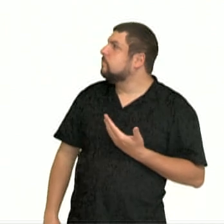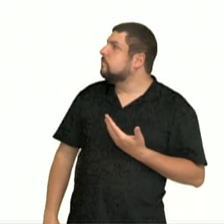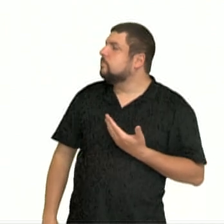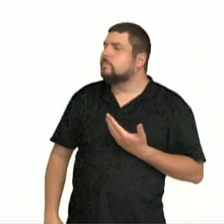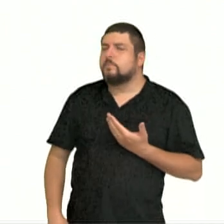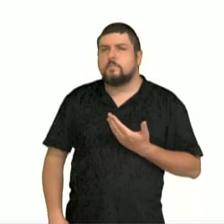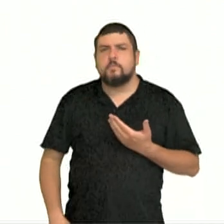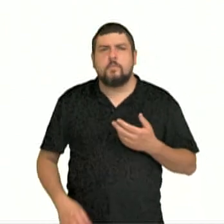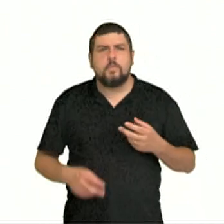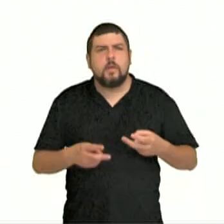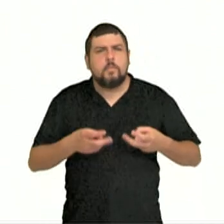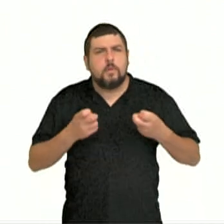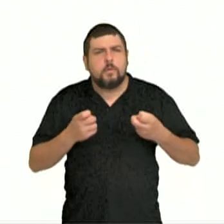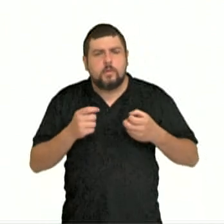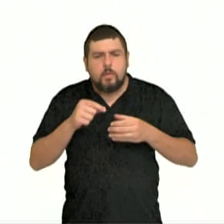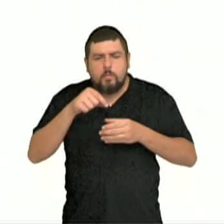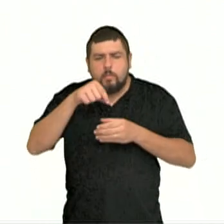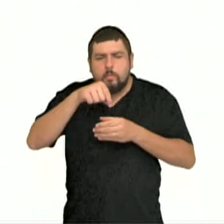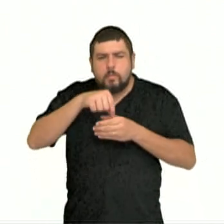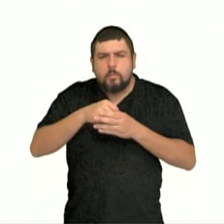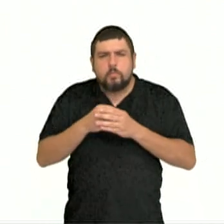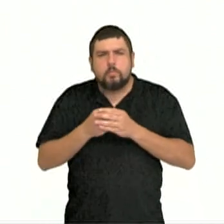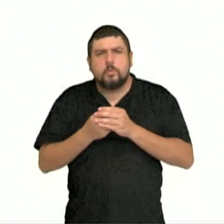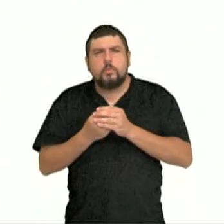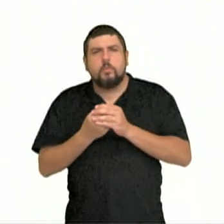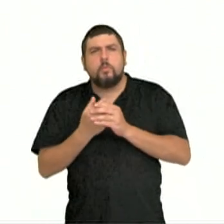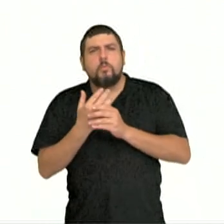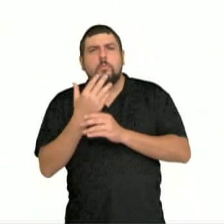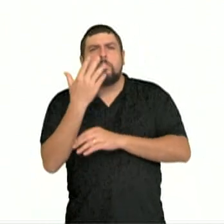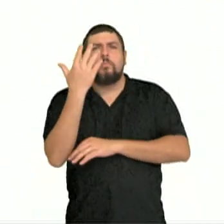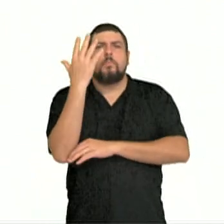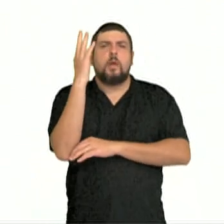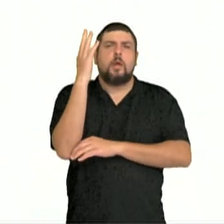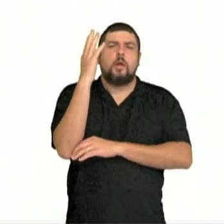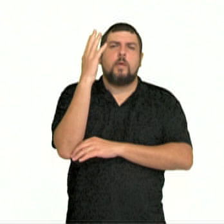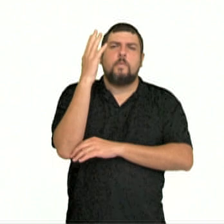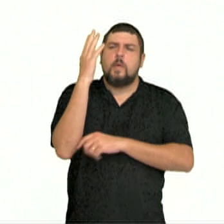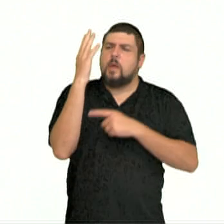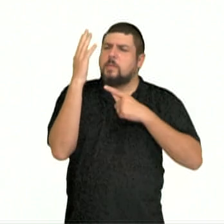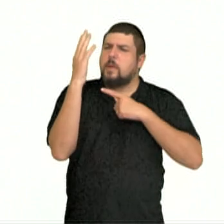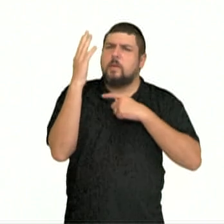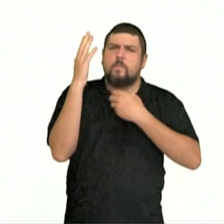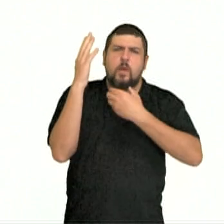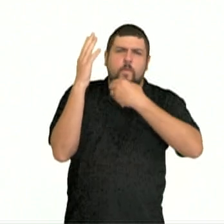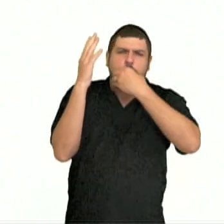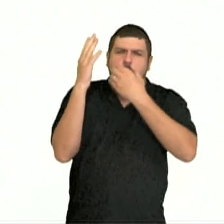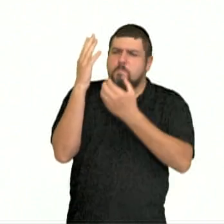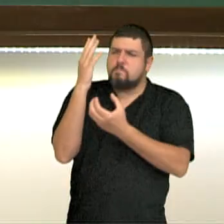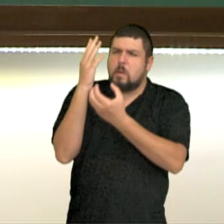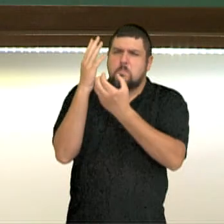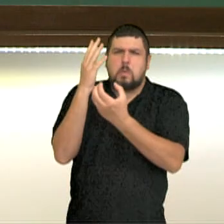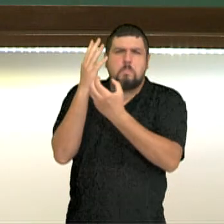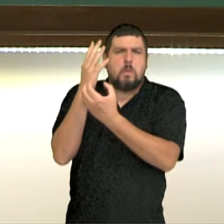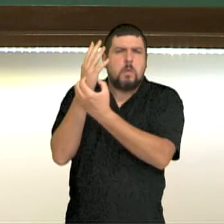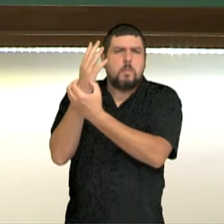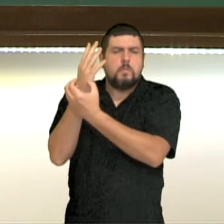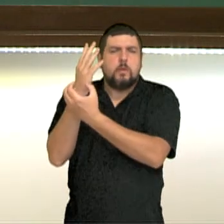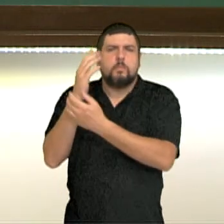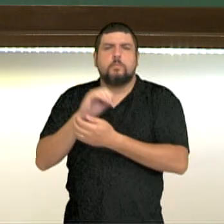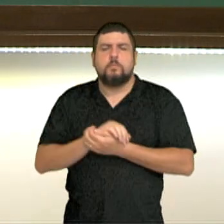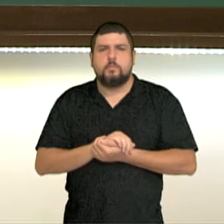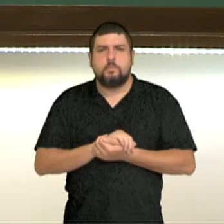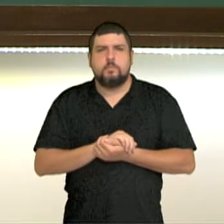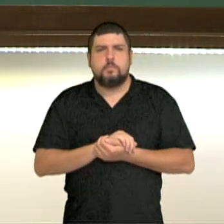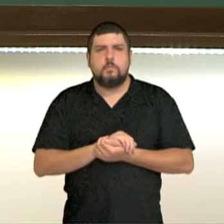semente, uma árvore, e dessa árvore saem outras coisas. Isso é o que o Aristóteles vai fazer. Aristóteles, sendo